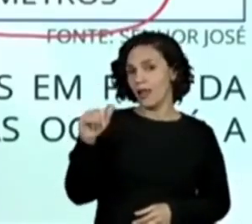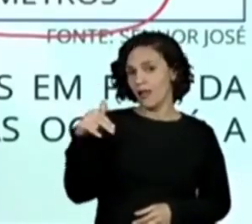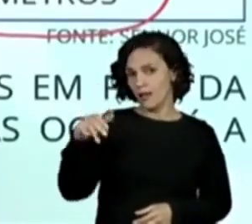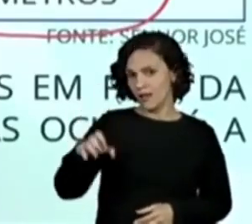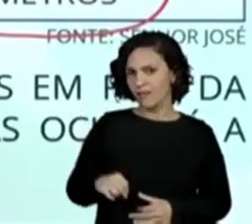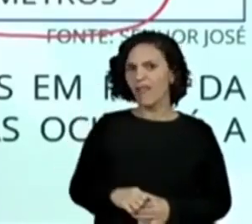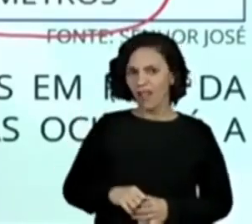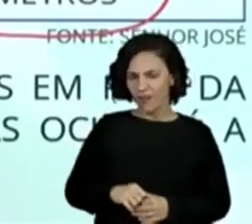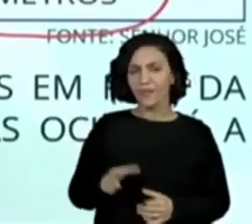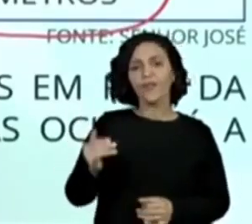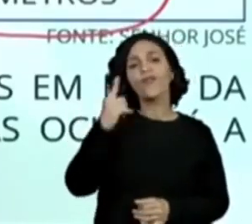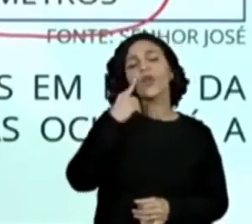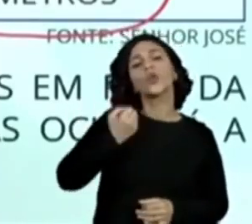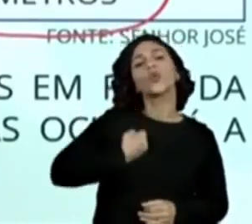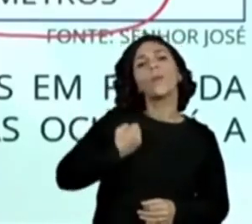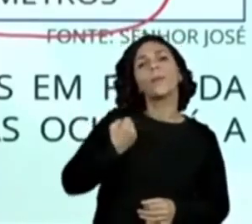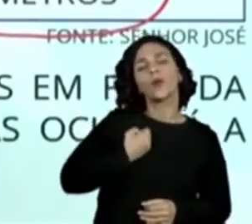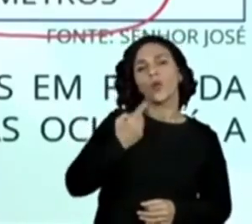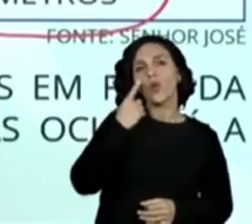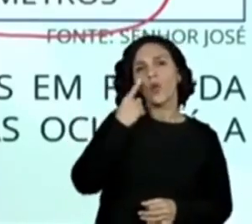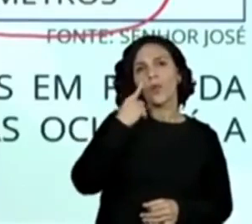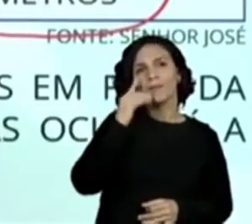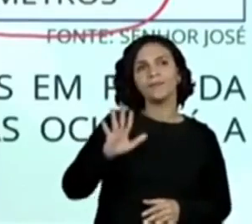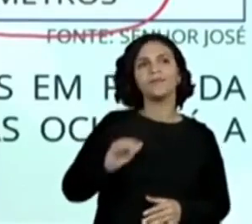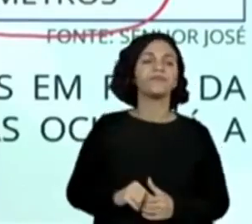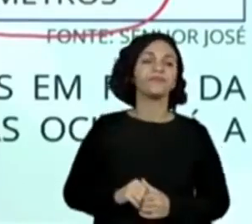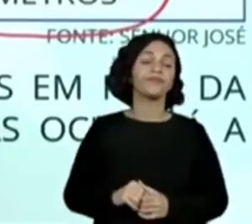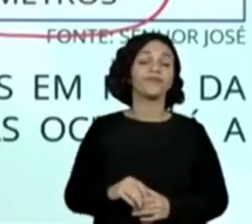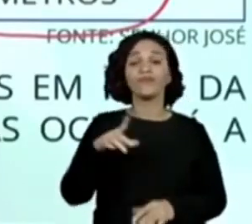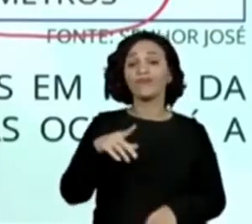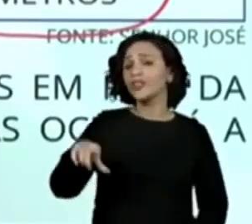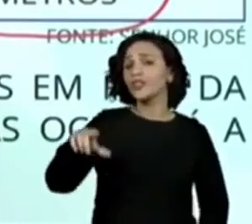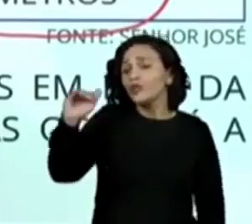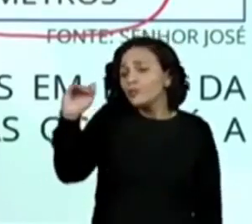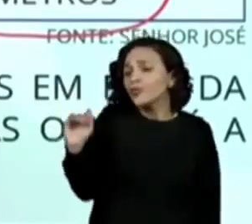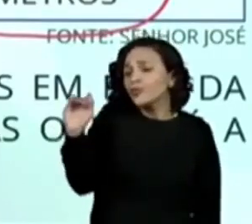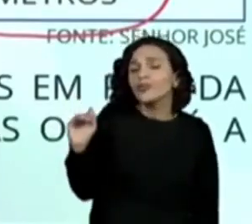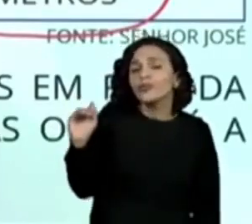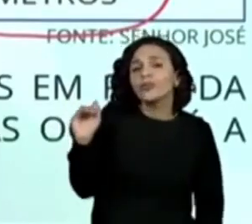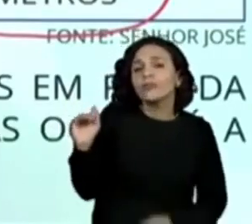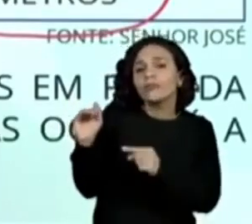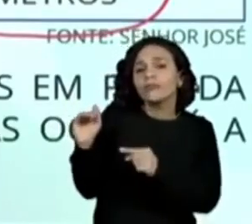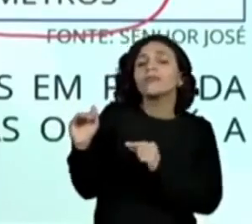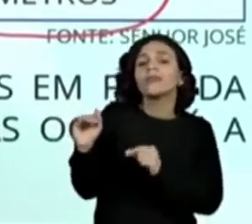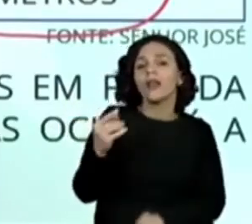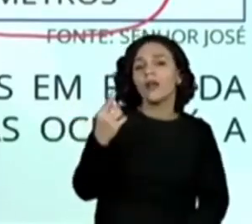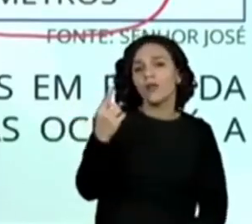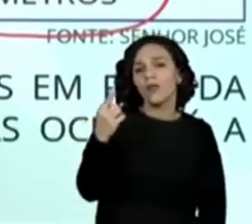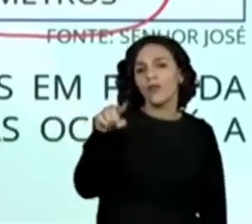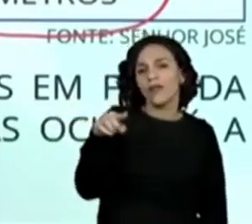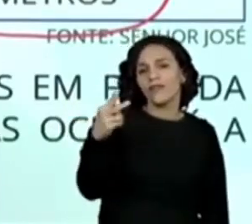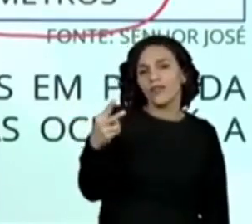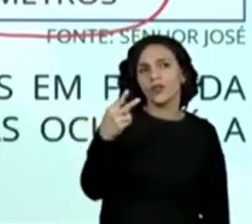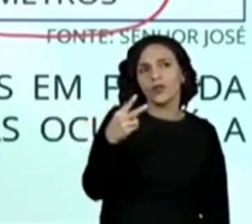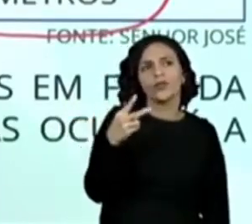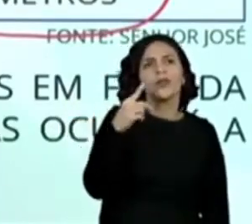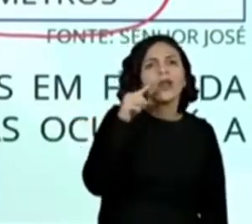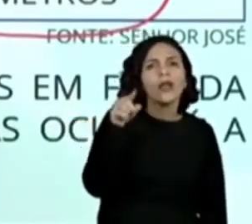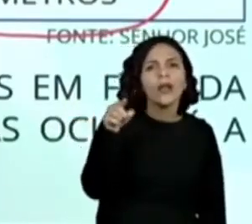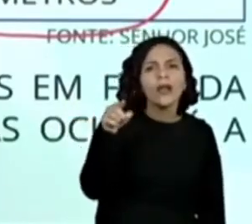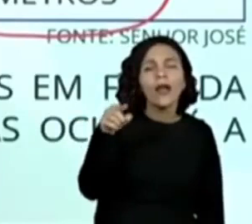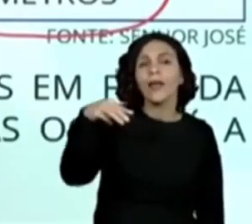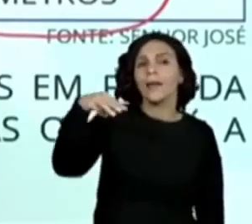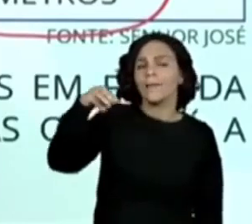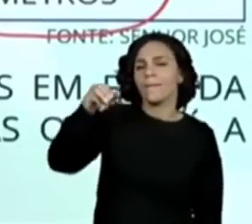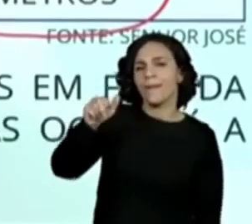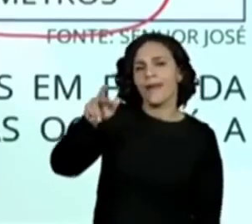Qual seria a menor de todas as crianças aqui? A Proedilva falou que é a criança que tem um metro e vinte e dois. Que é? Quem a criança